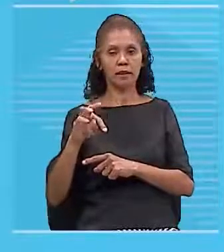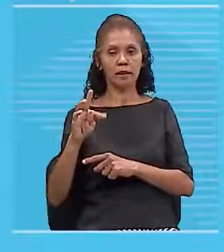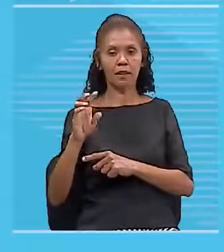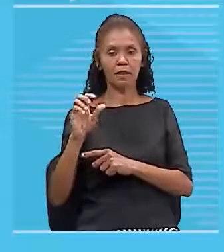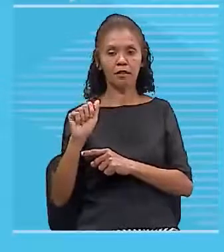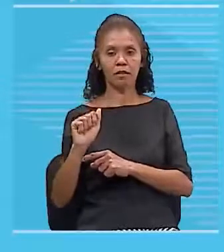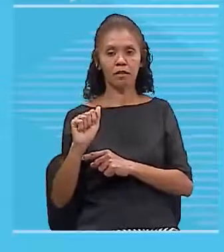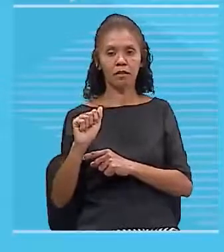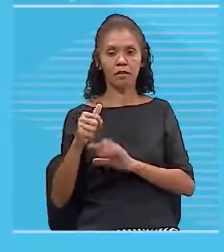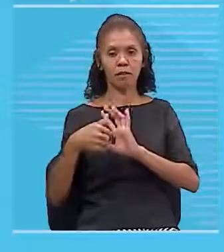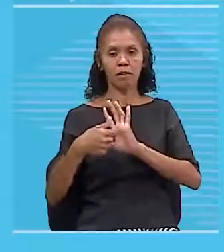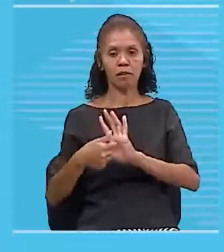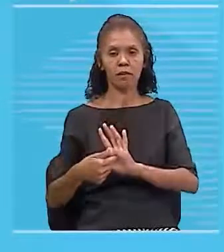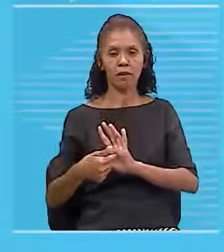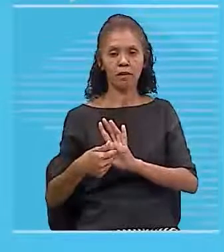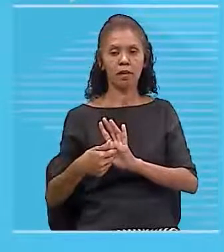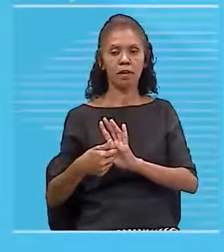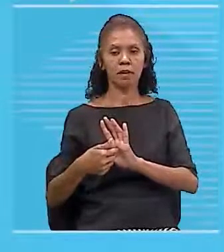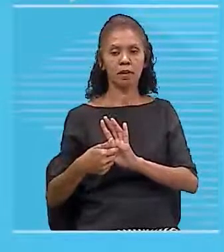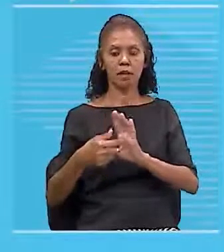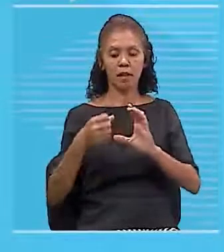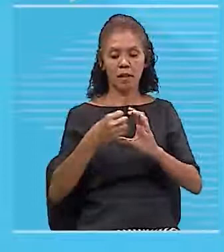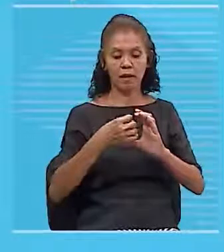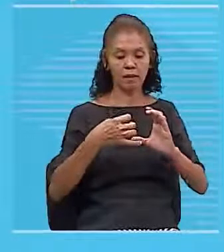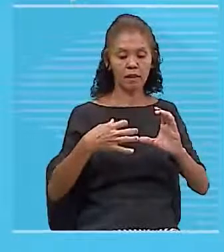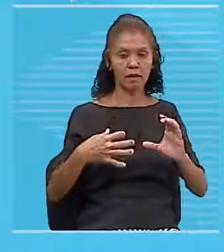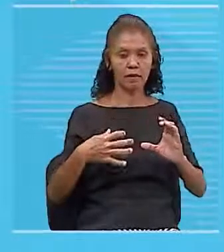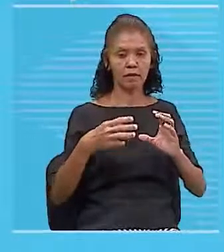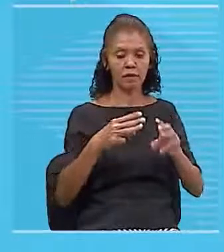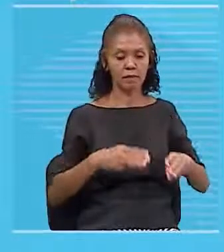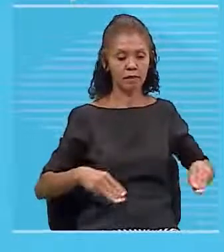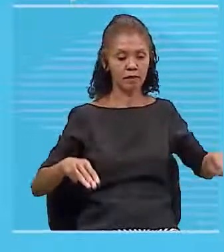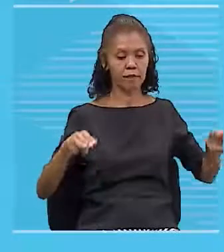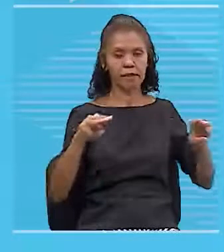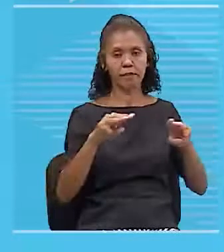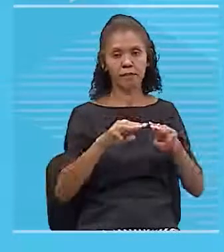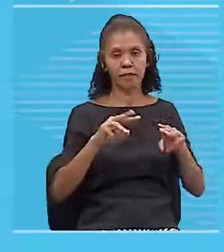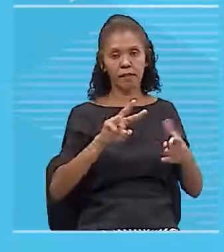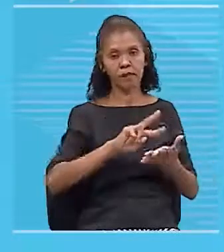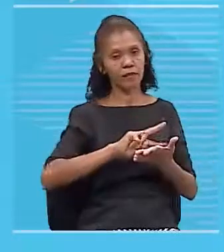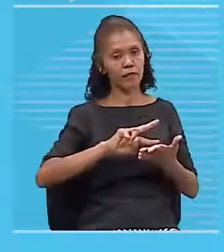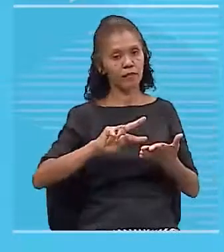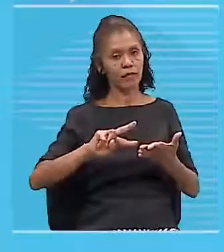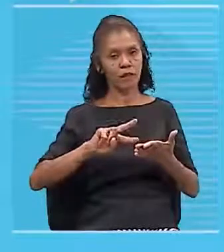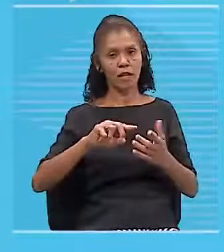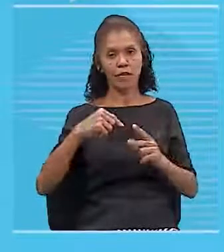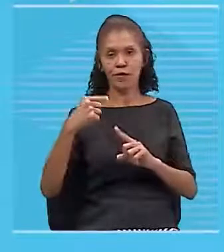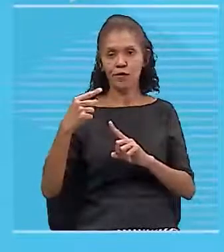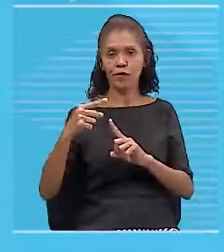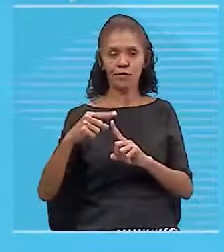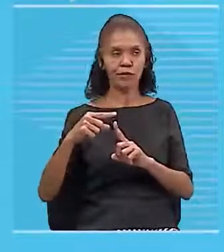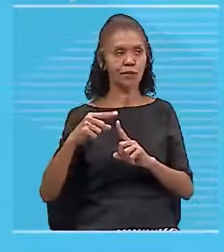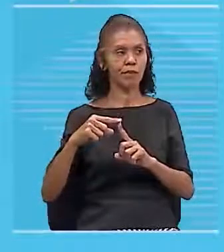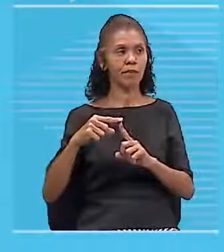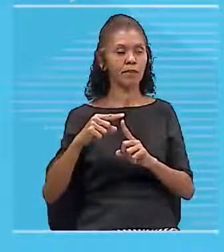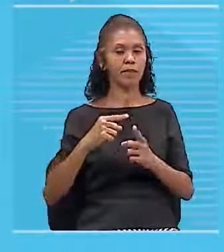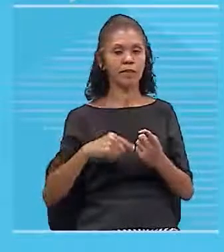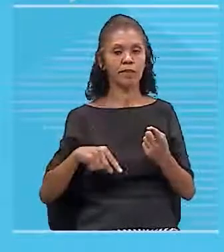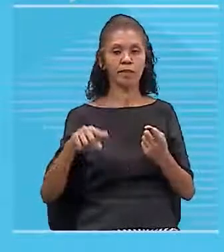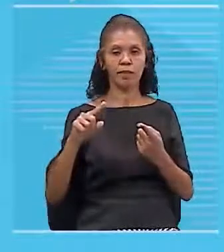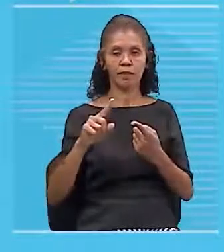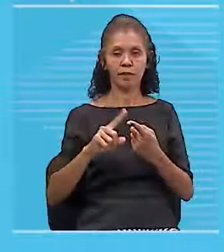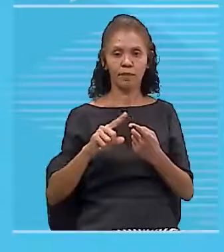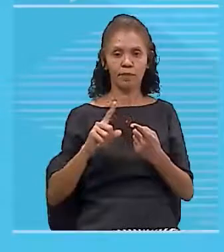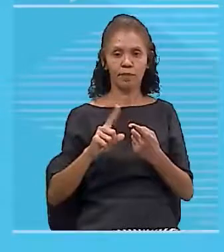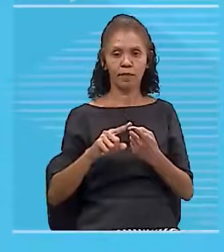o campo magnético de diversas formas. Vai caracterizar a